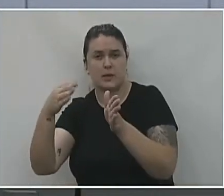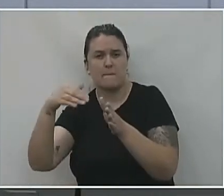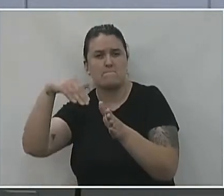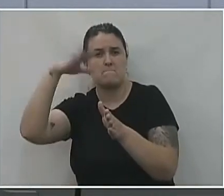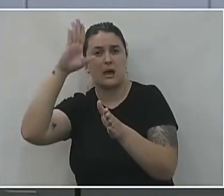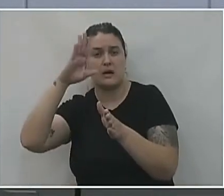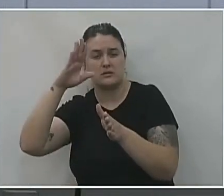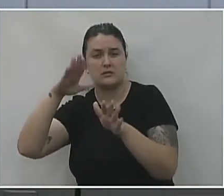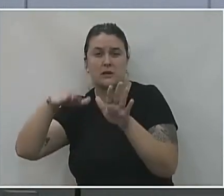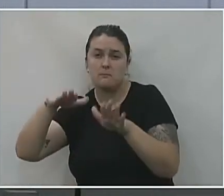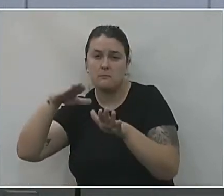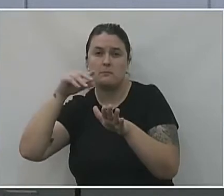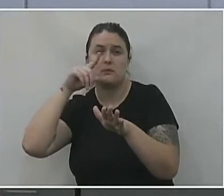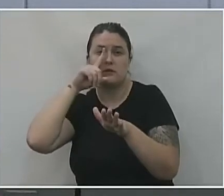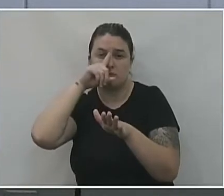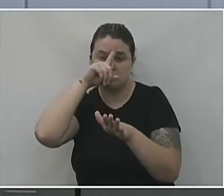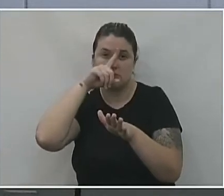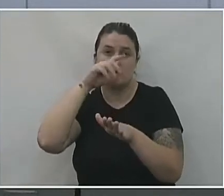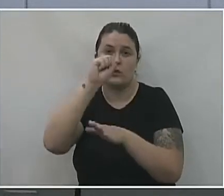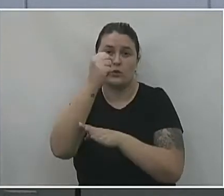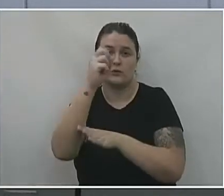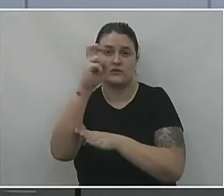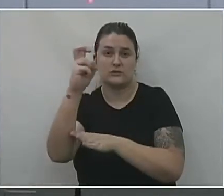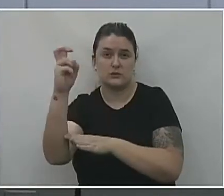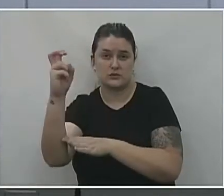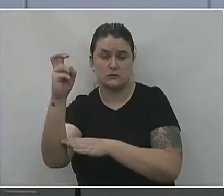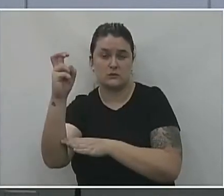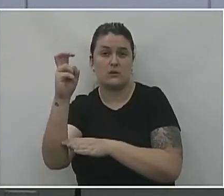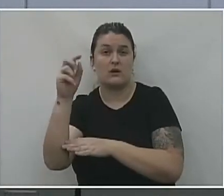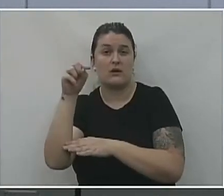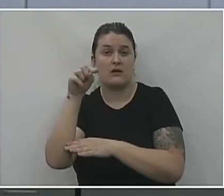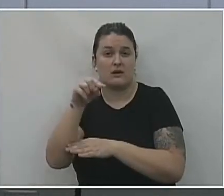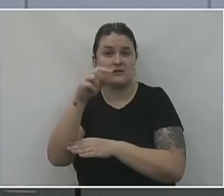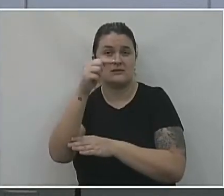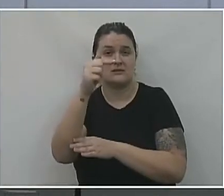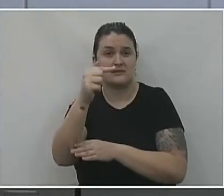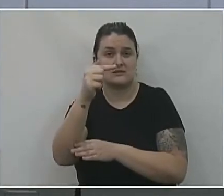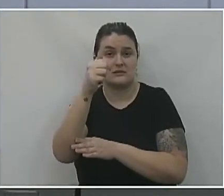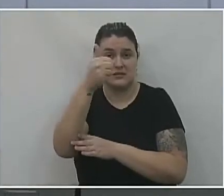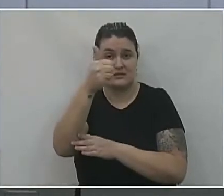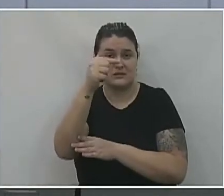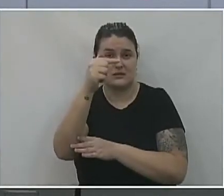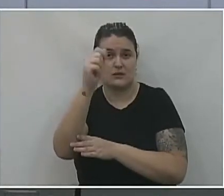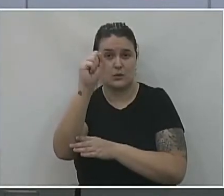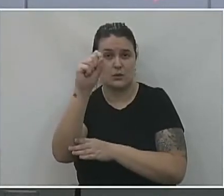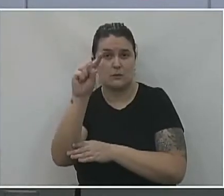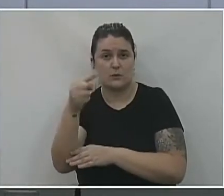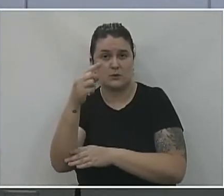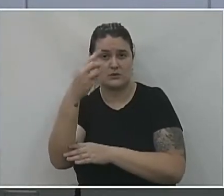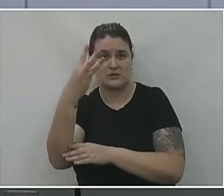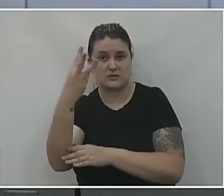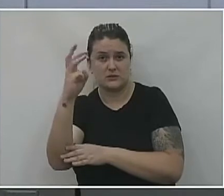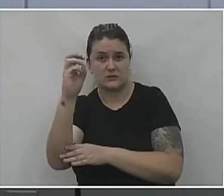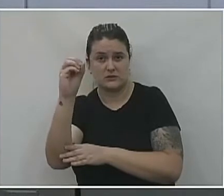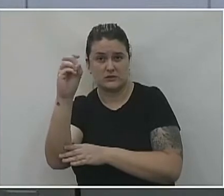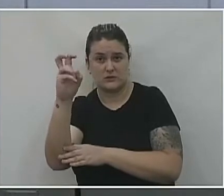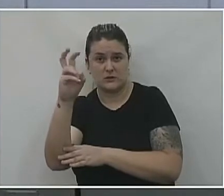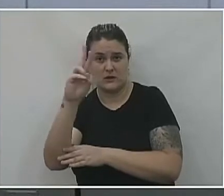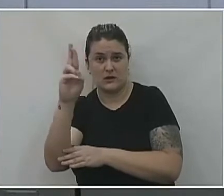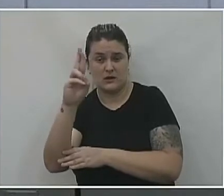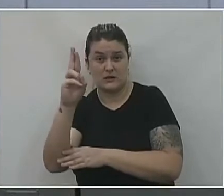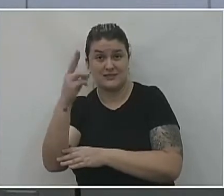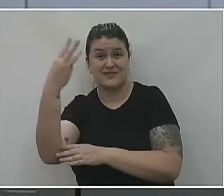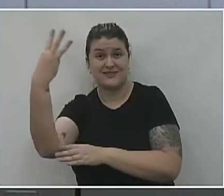complexidade, que foi a fonte 855, que foi R 178.305,00. E o